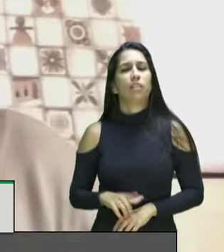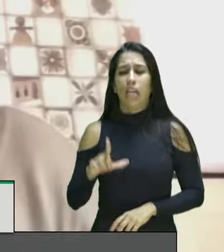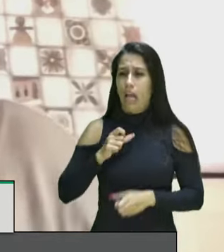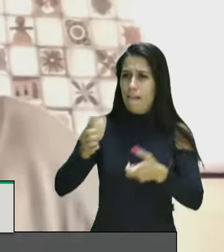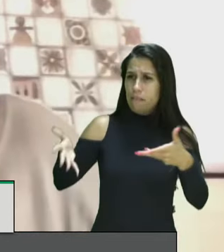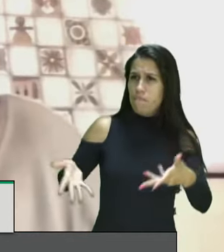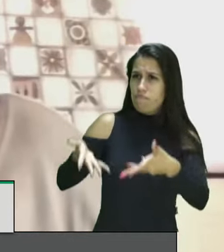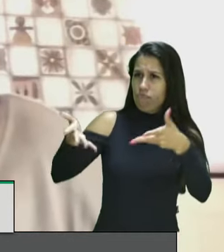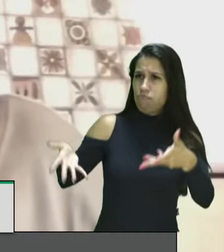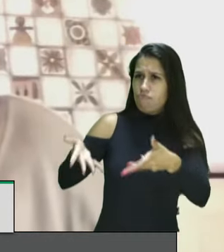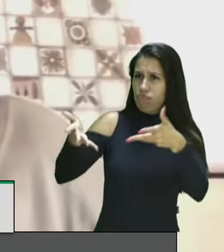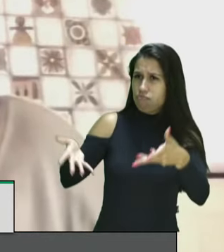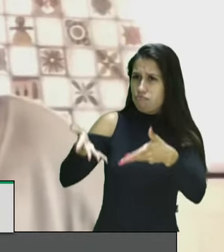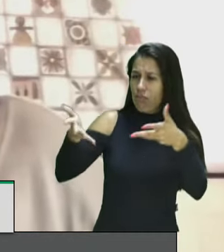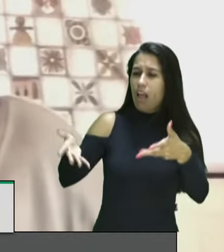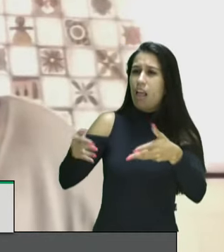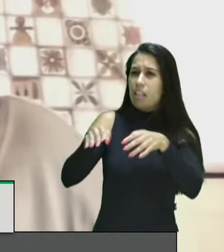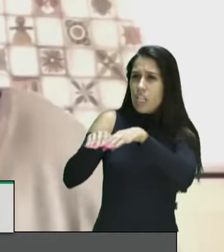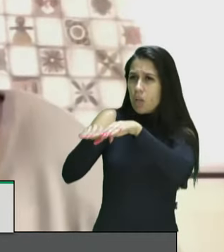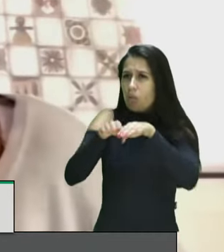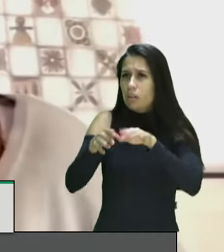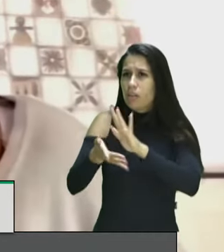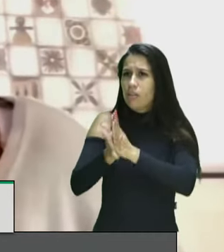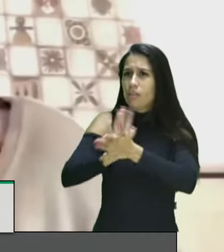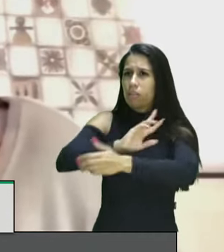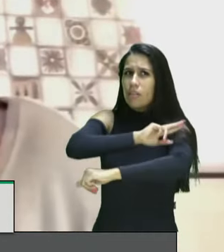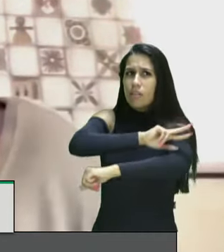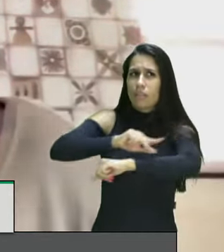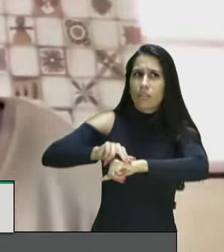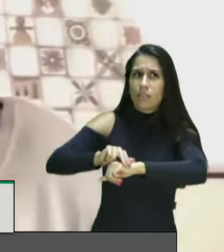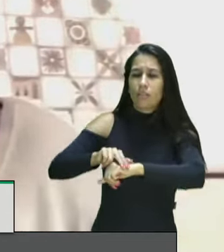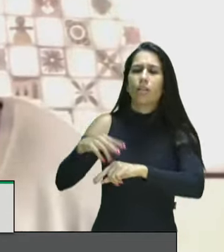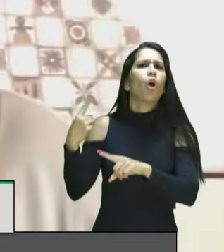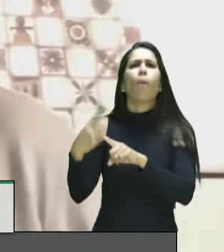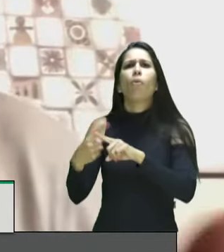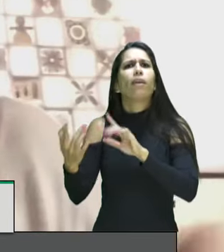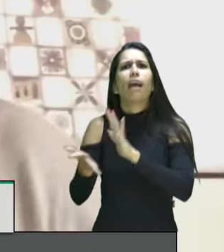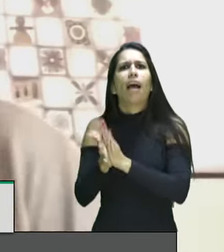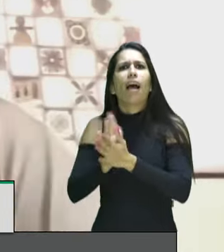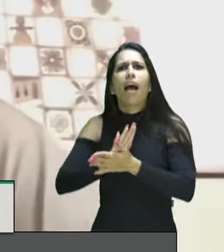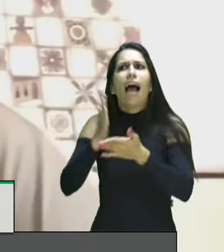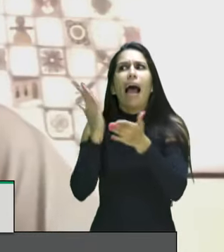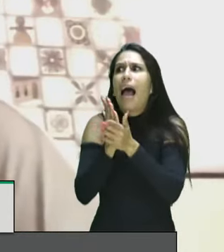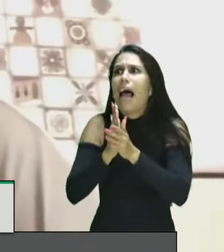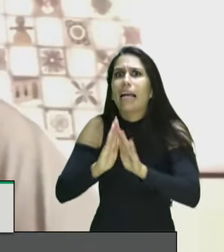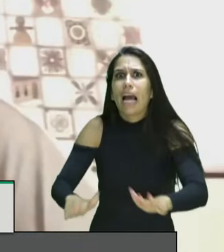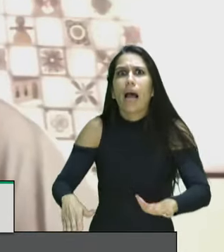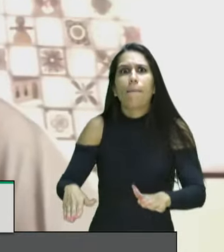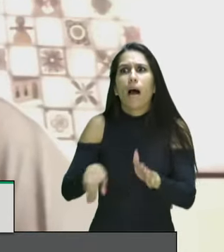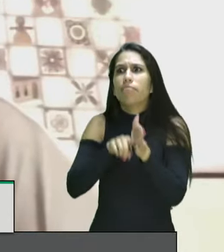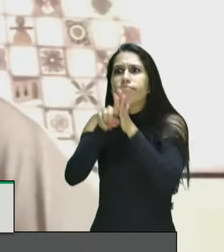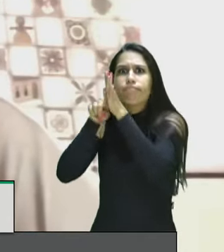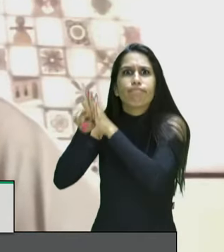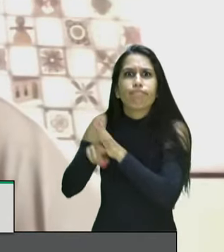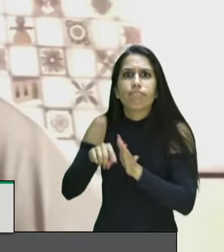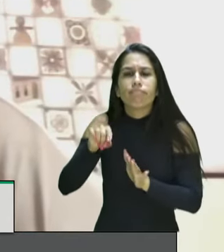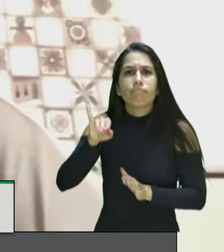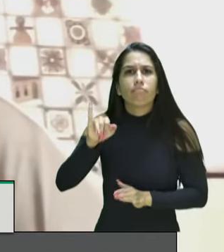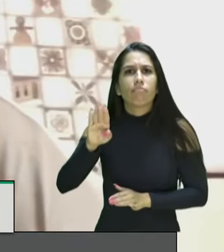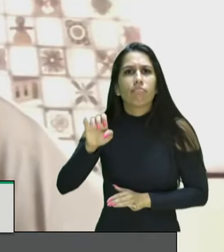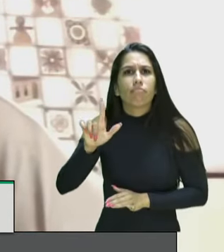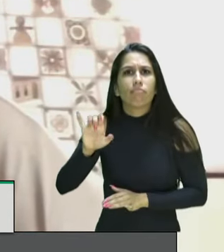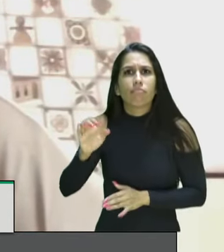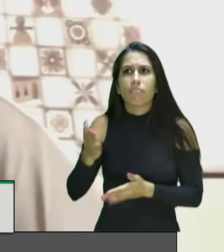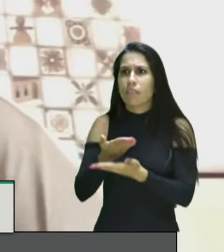investindo no enfrentamento da desigualdade racial por que acabar com o censo essa é uma pergunta que vai ficar aí para que eles possam